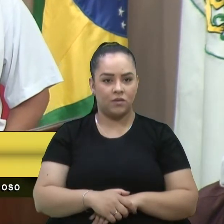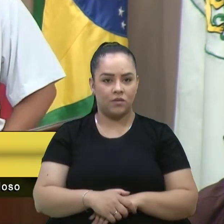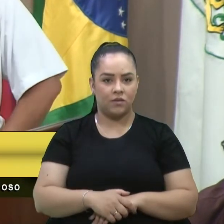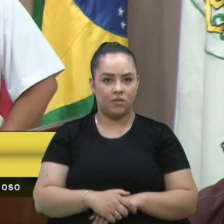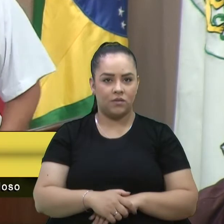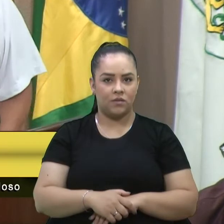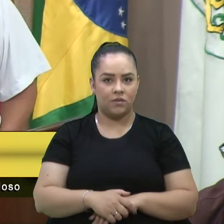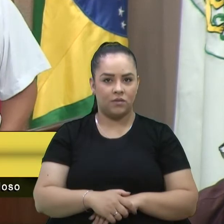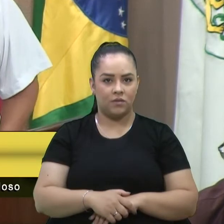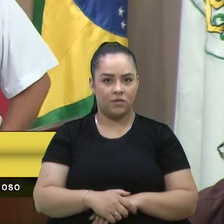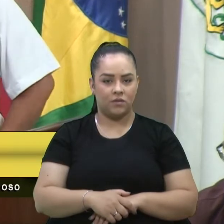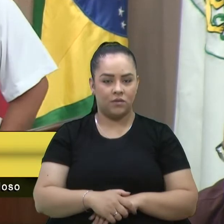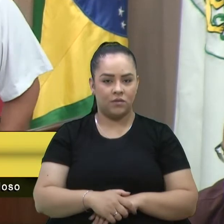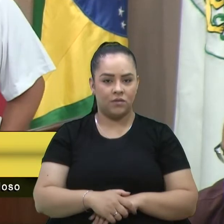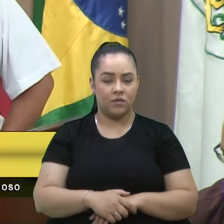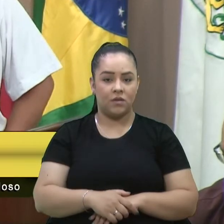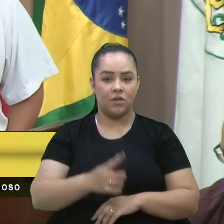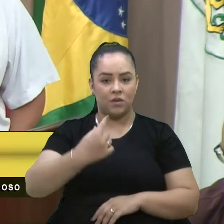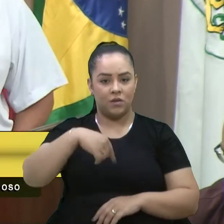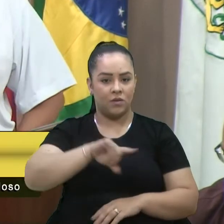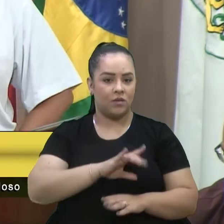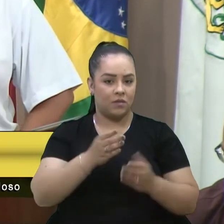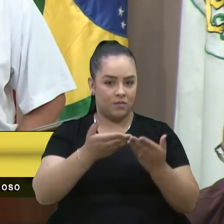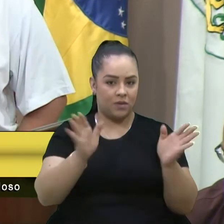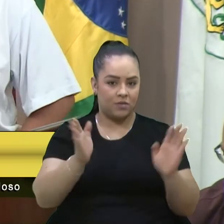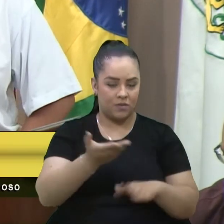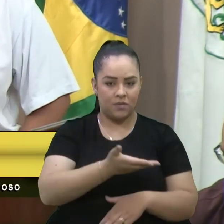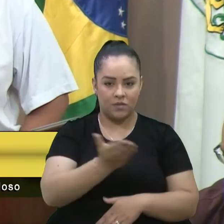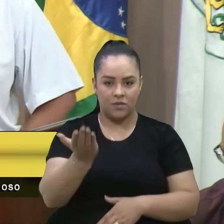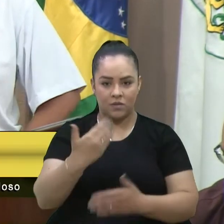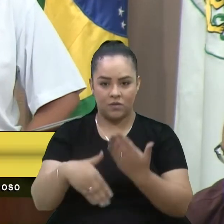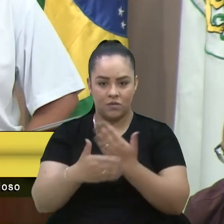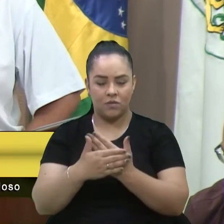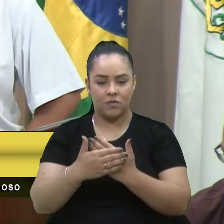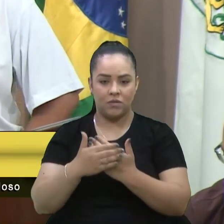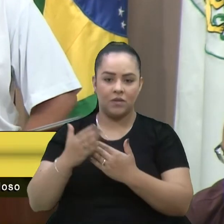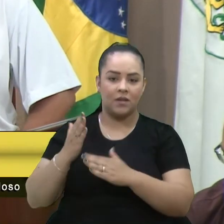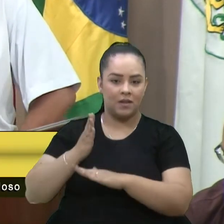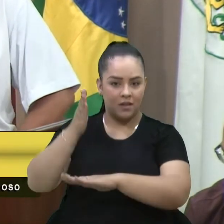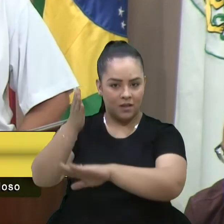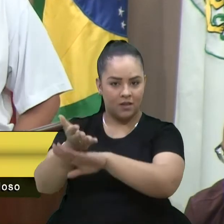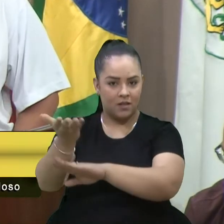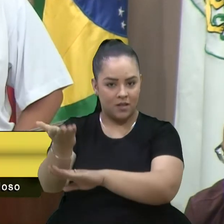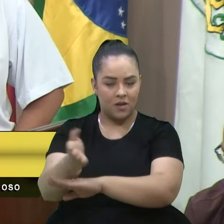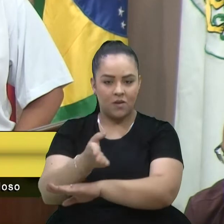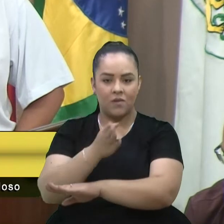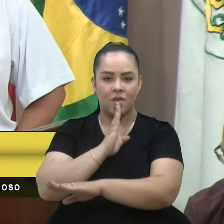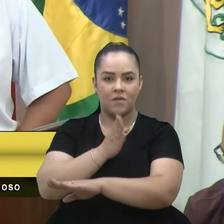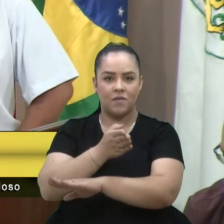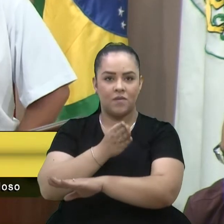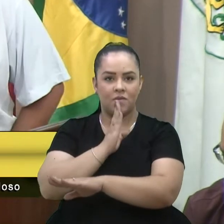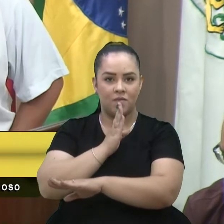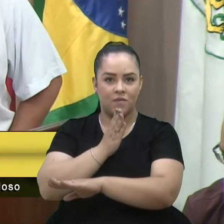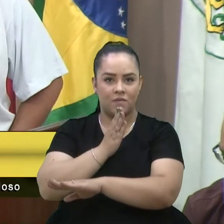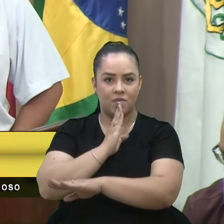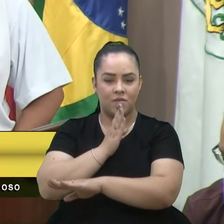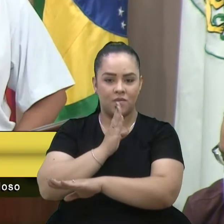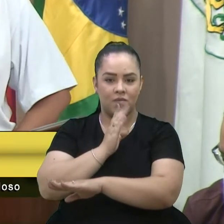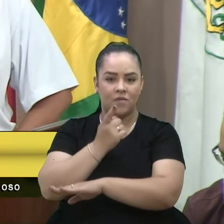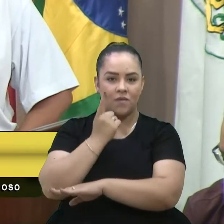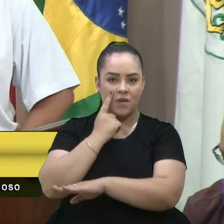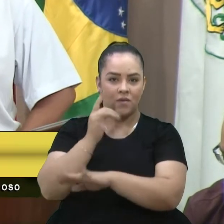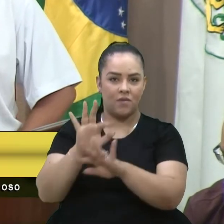A entidade está de portas abertas para que todos vão lá conhecer, conhecer as